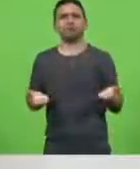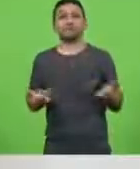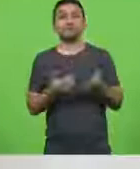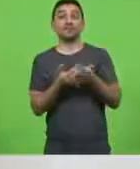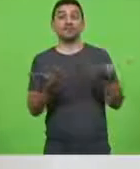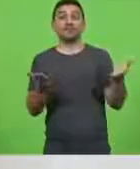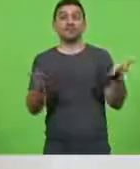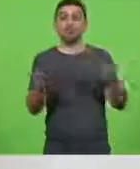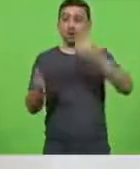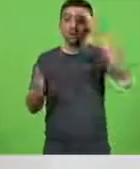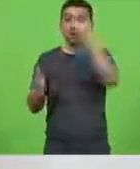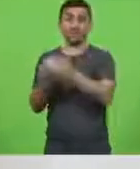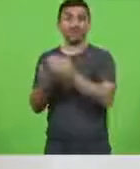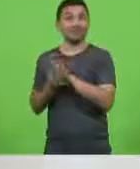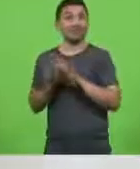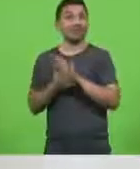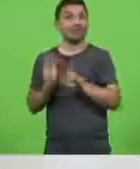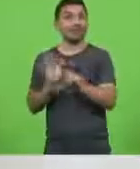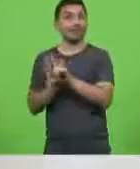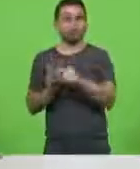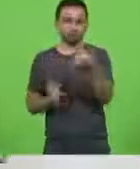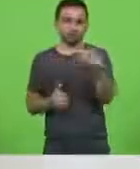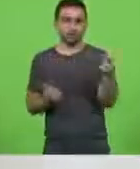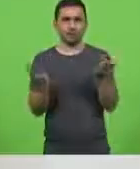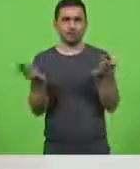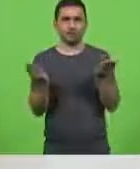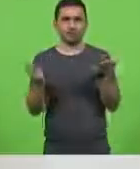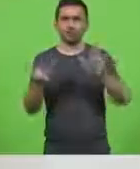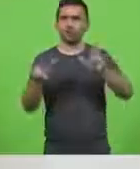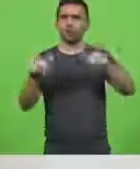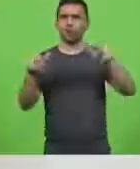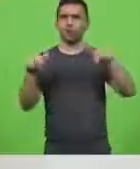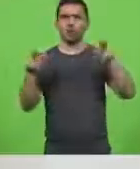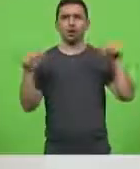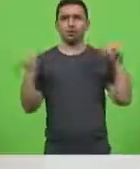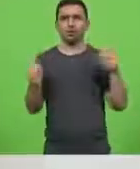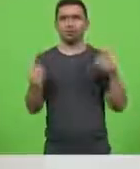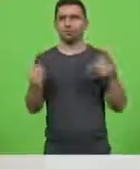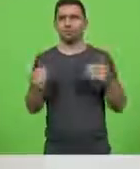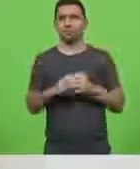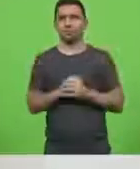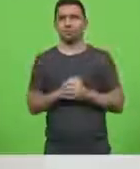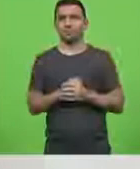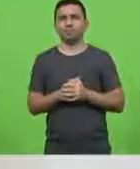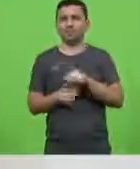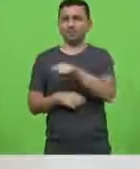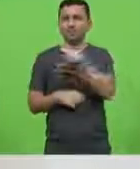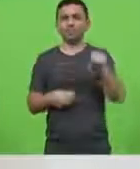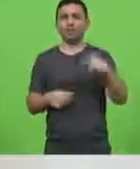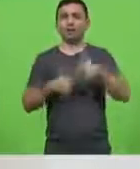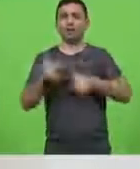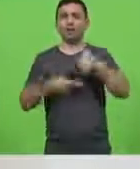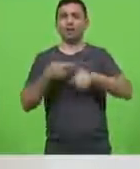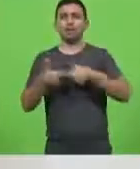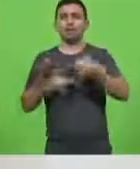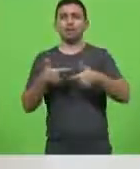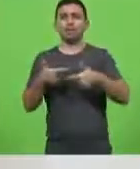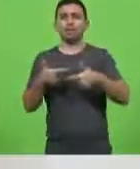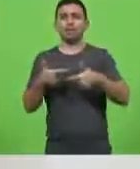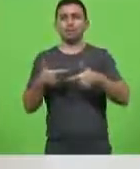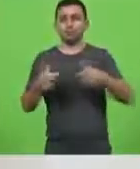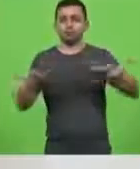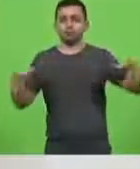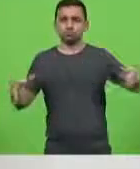margem da lei eles não tem licitação nem nunca tiveram nunca tiveram licitação eles operam eles pegaram o mercado